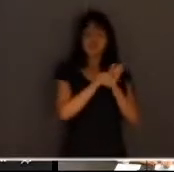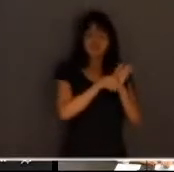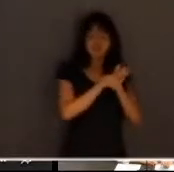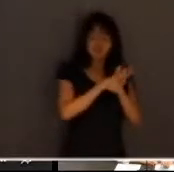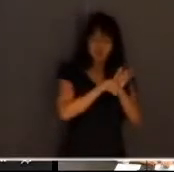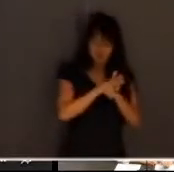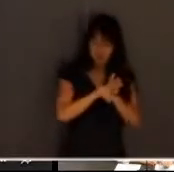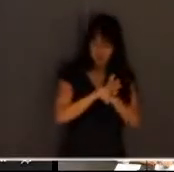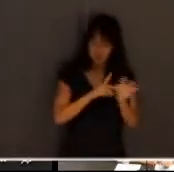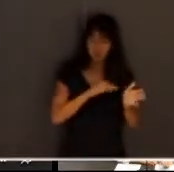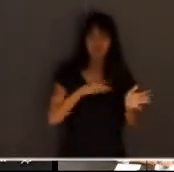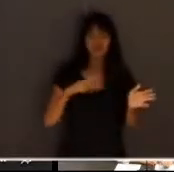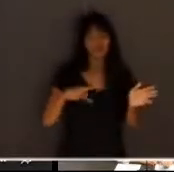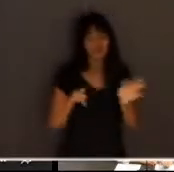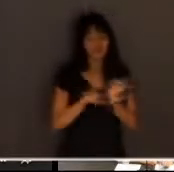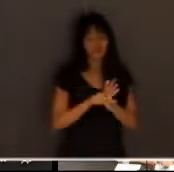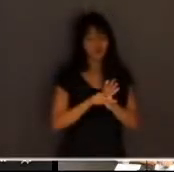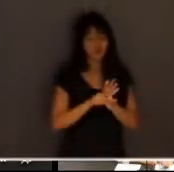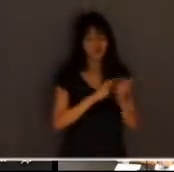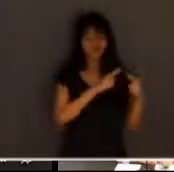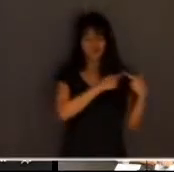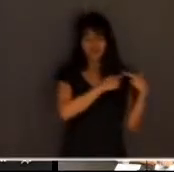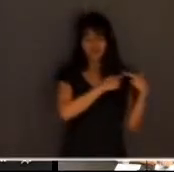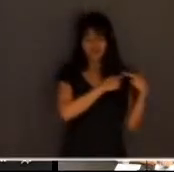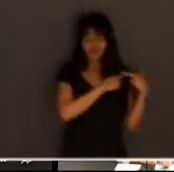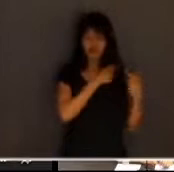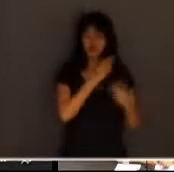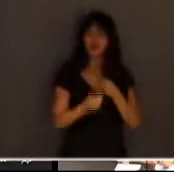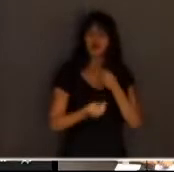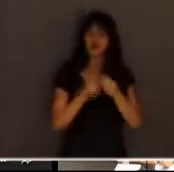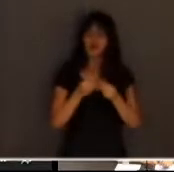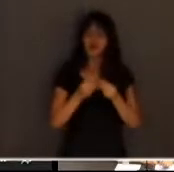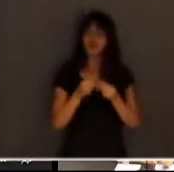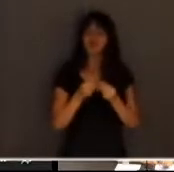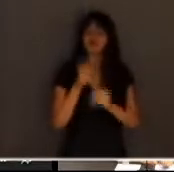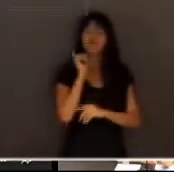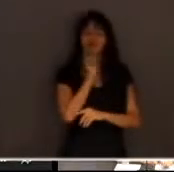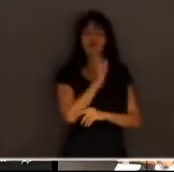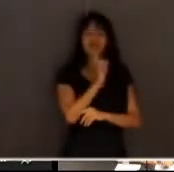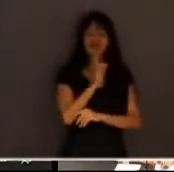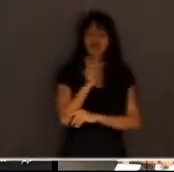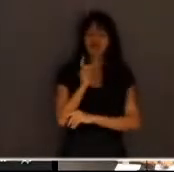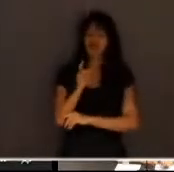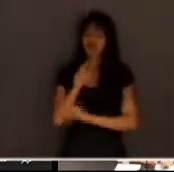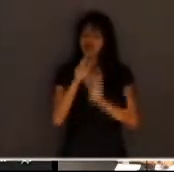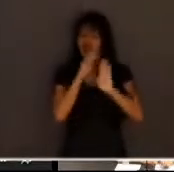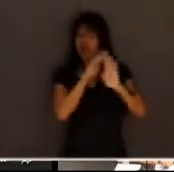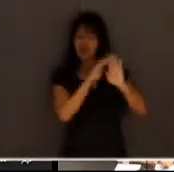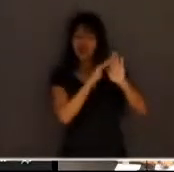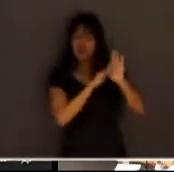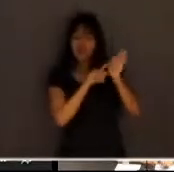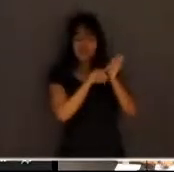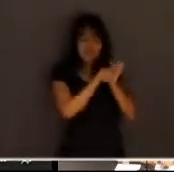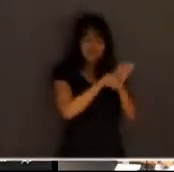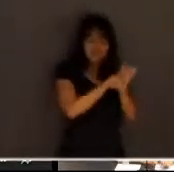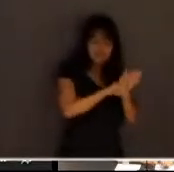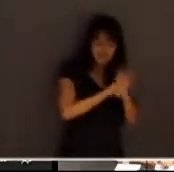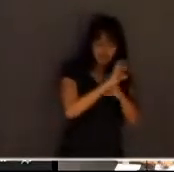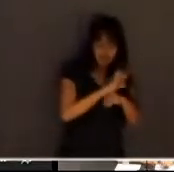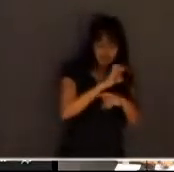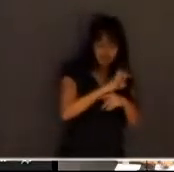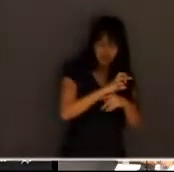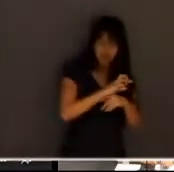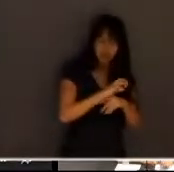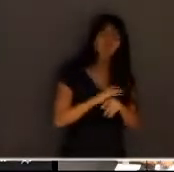muitas das vezes ditando a própria linha de investigação Edmude Locard o criminólogo francês